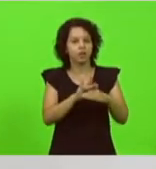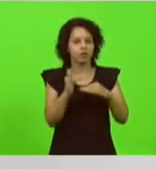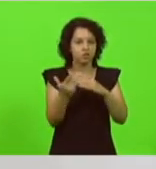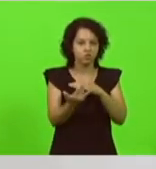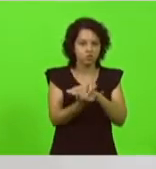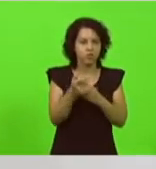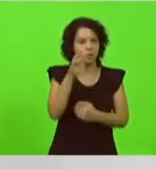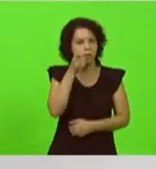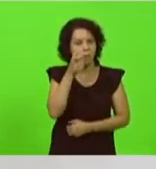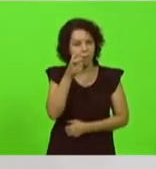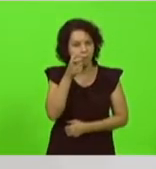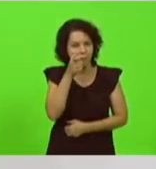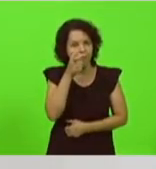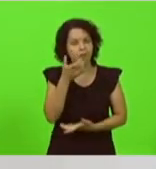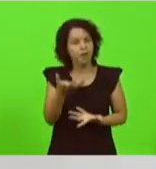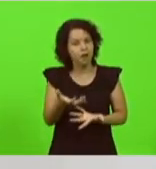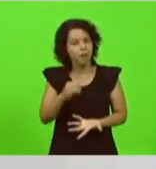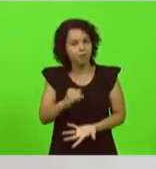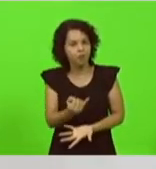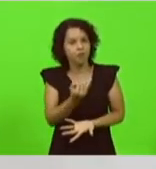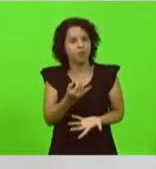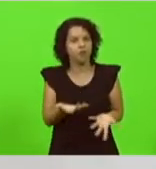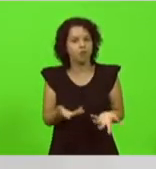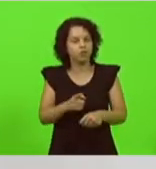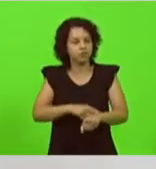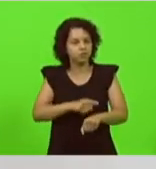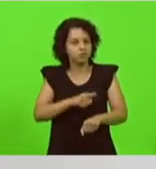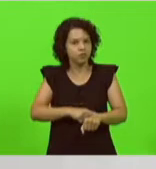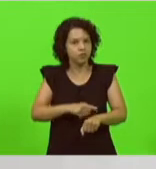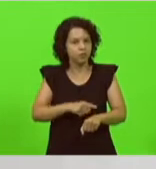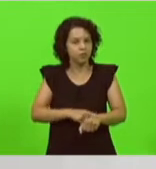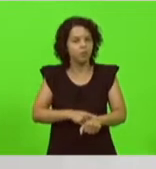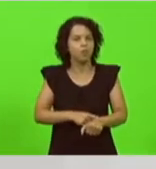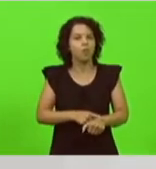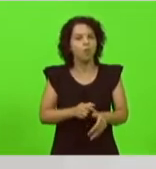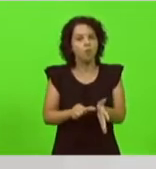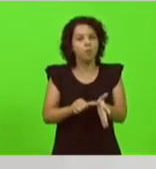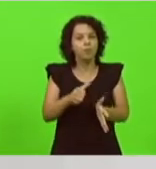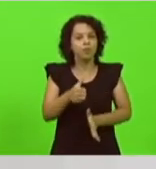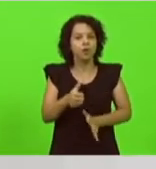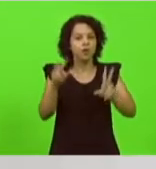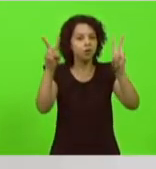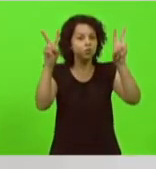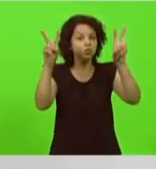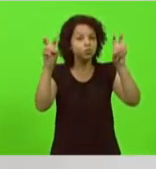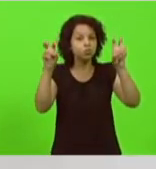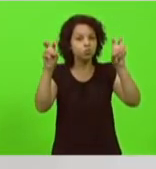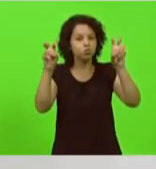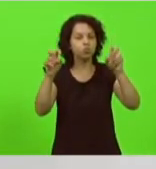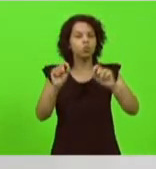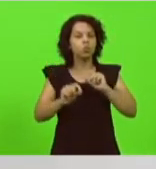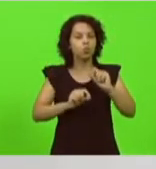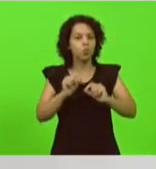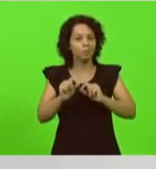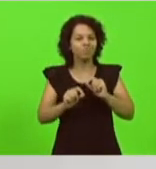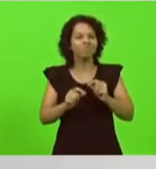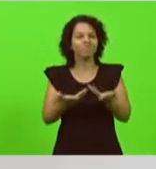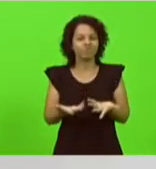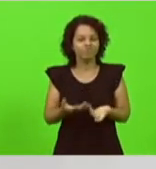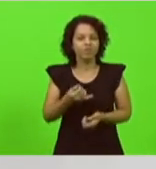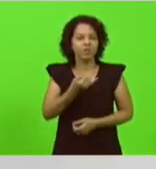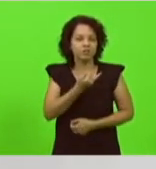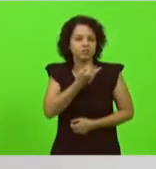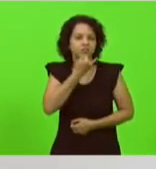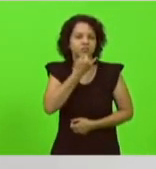gostaria de aproveitar esse meu tempo de tribuna no primeiro assunto que com grande pesar e